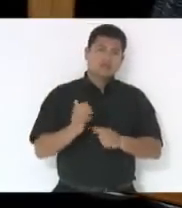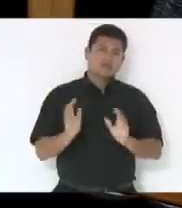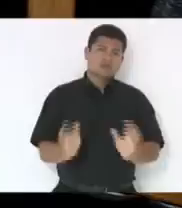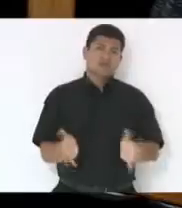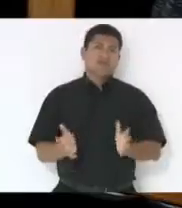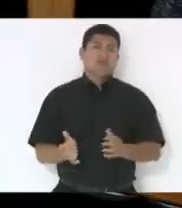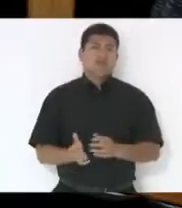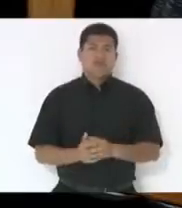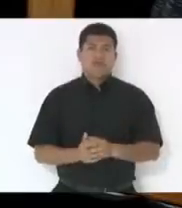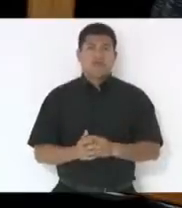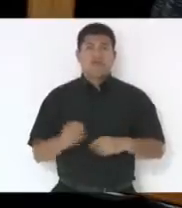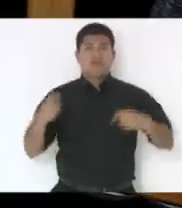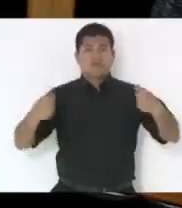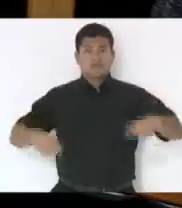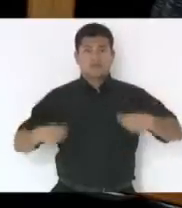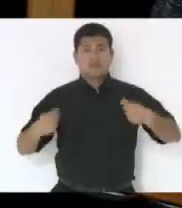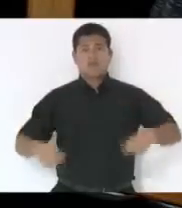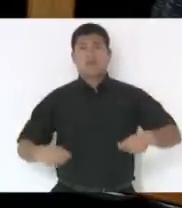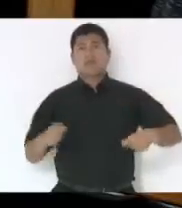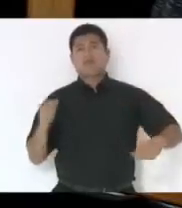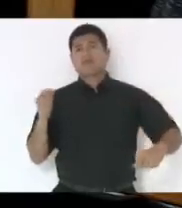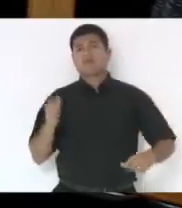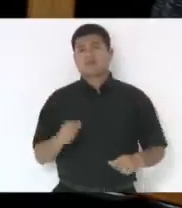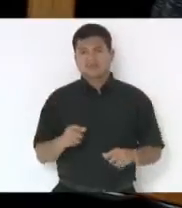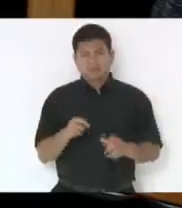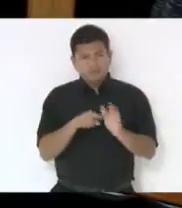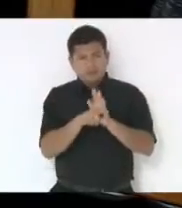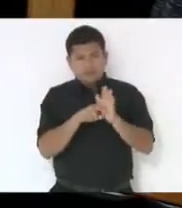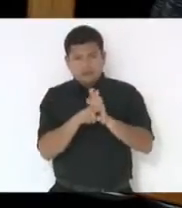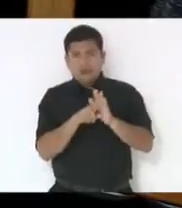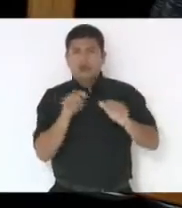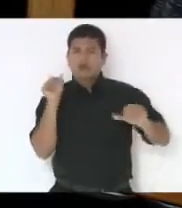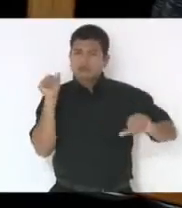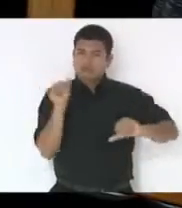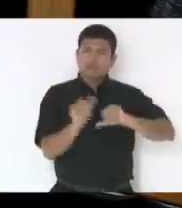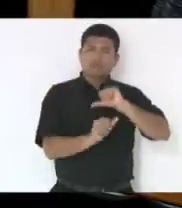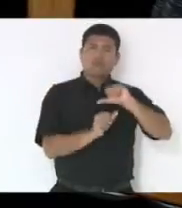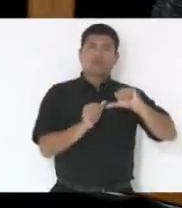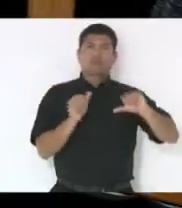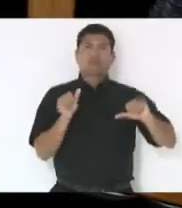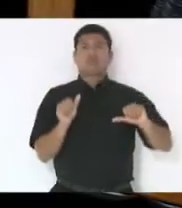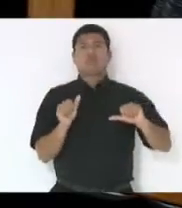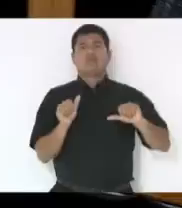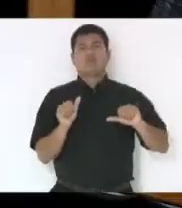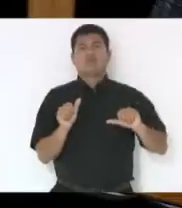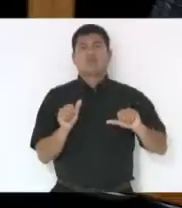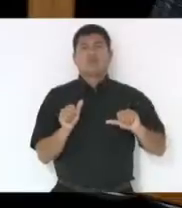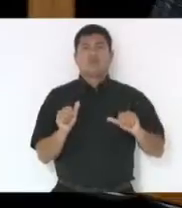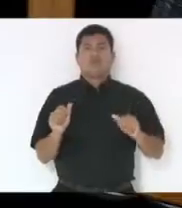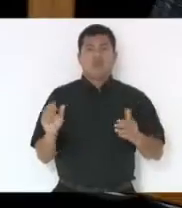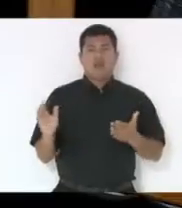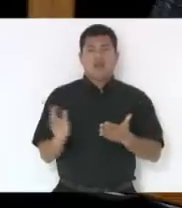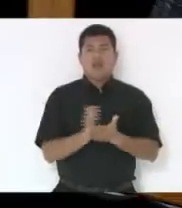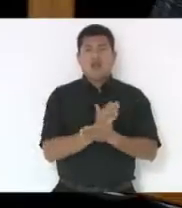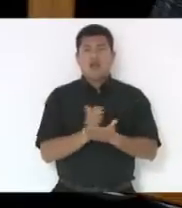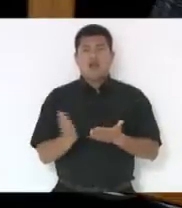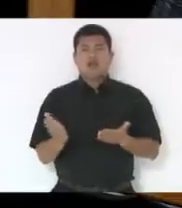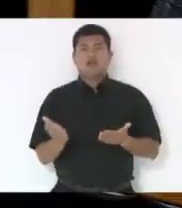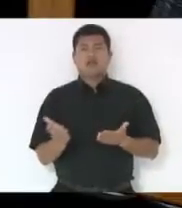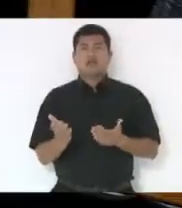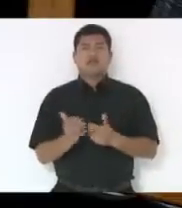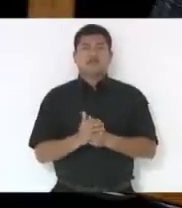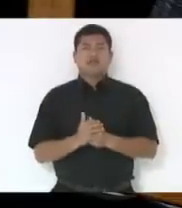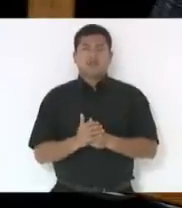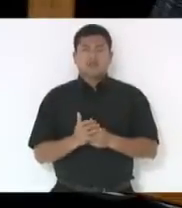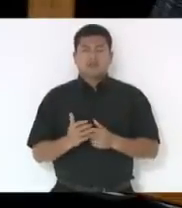que precisam, em dúvida nenhuma, ser revistas para que a gente não se depare em situações como essa. Por mais, deputado